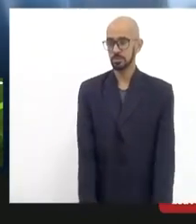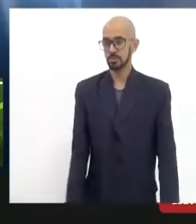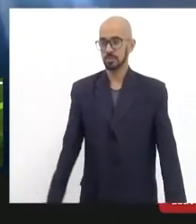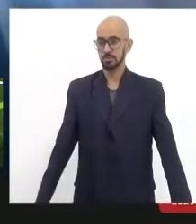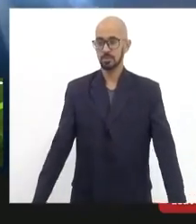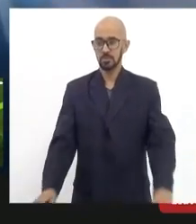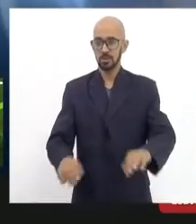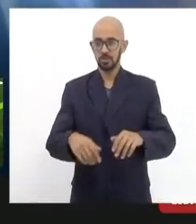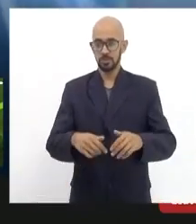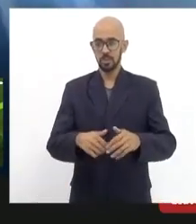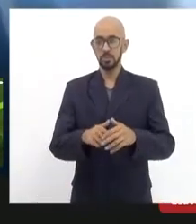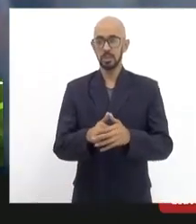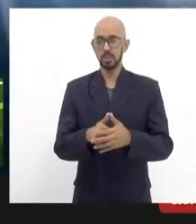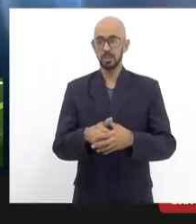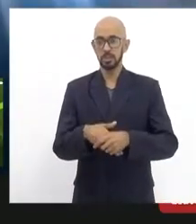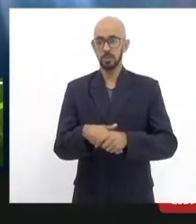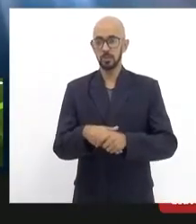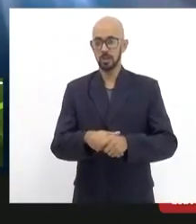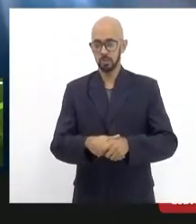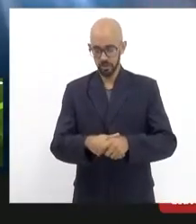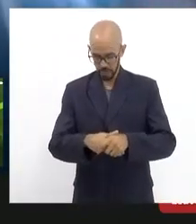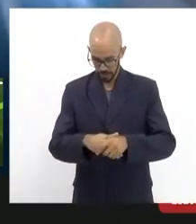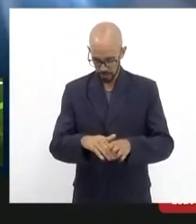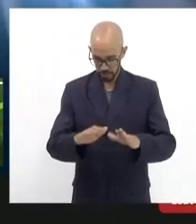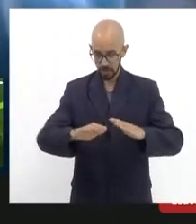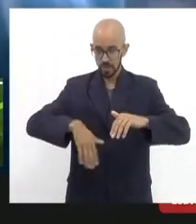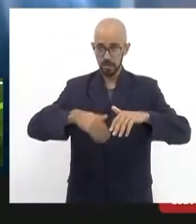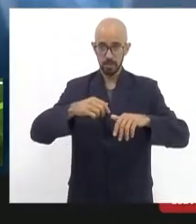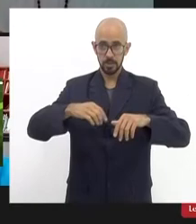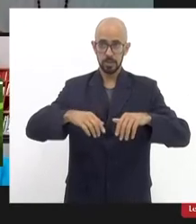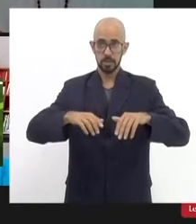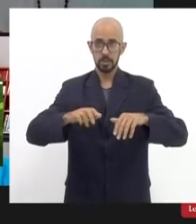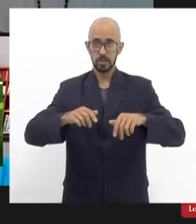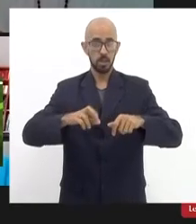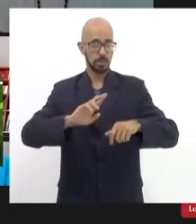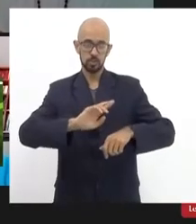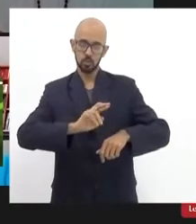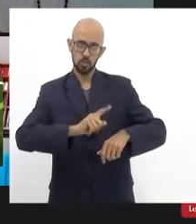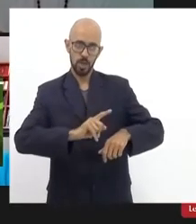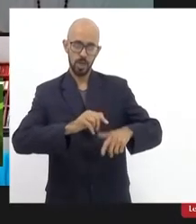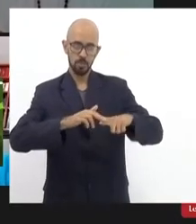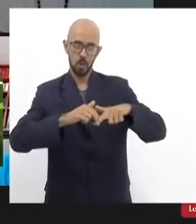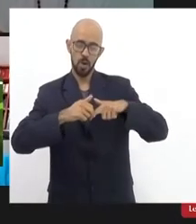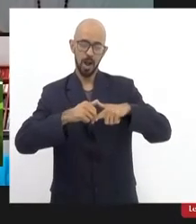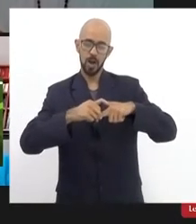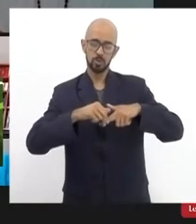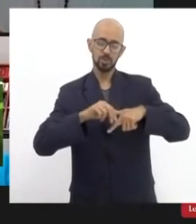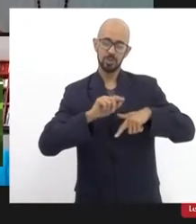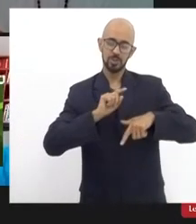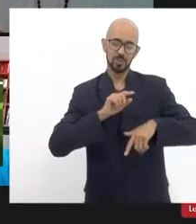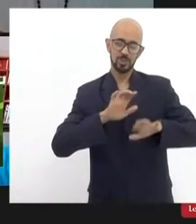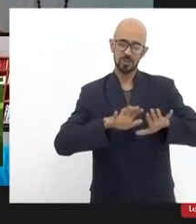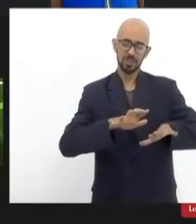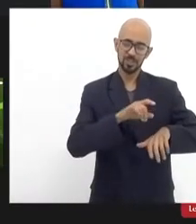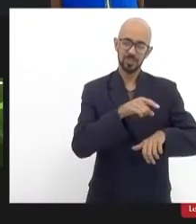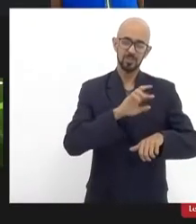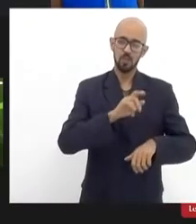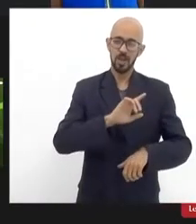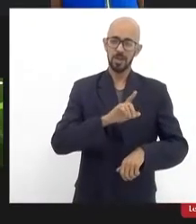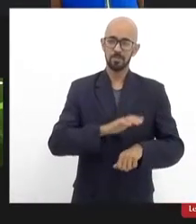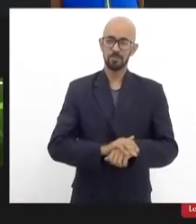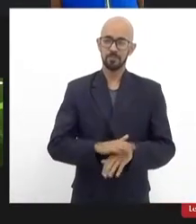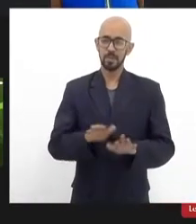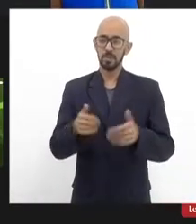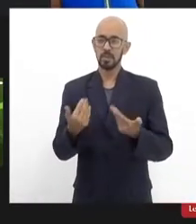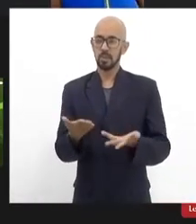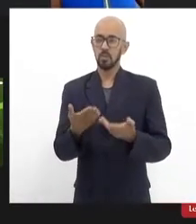não tem nada que ver com o que passou em primeiro lugar no concurso e ele adora você deixa eu falar deixa eu falar pessoal eu acho que essa